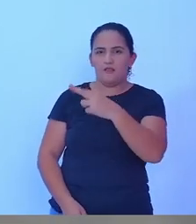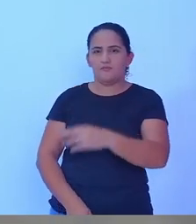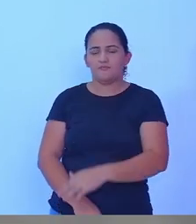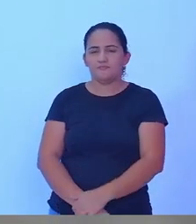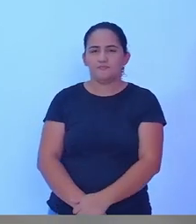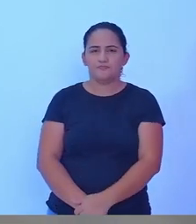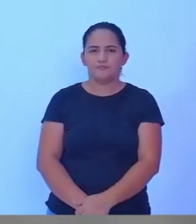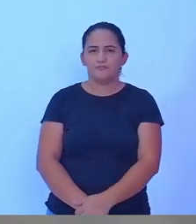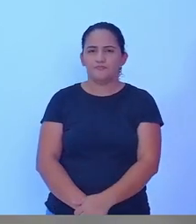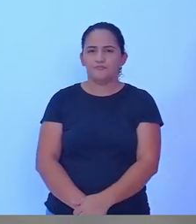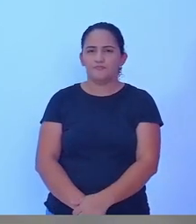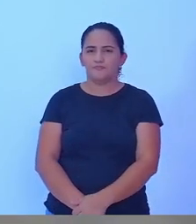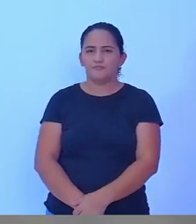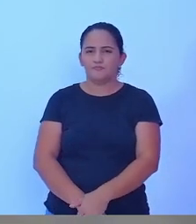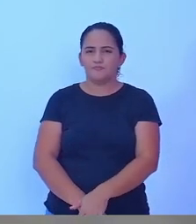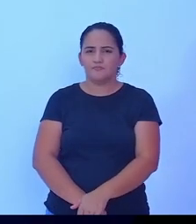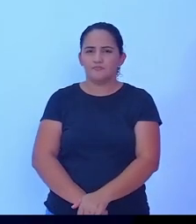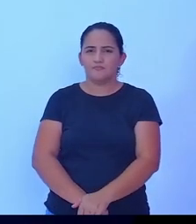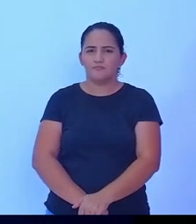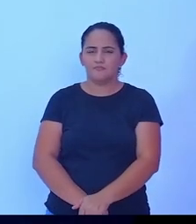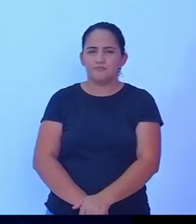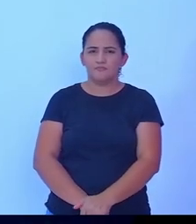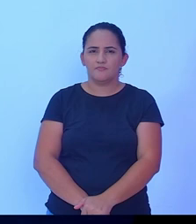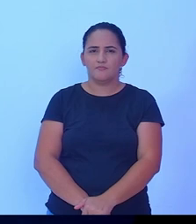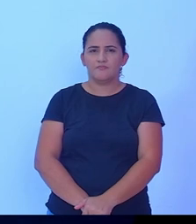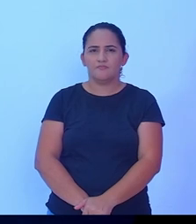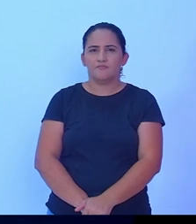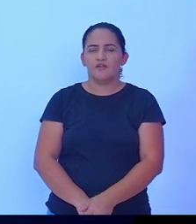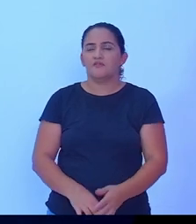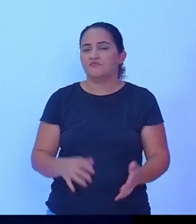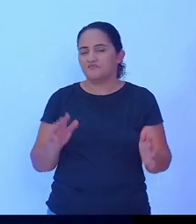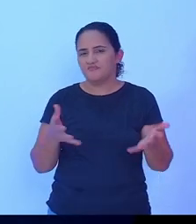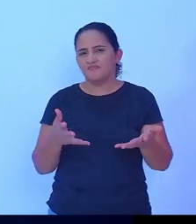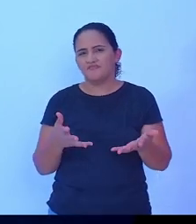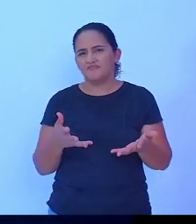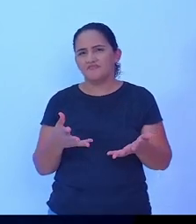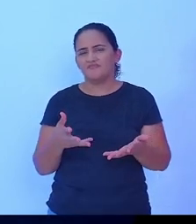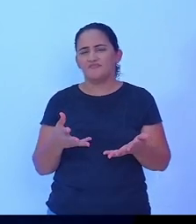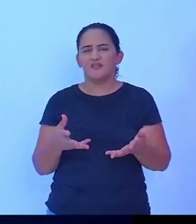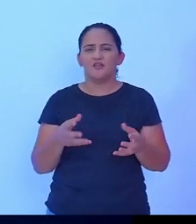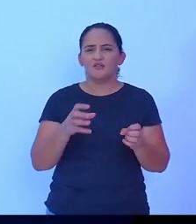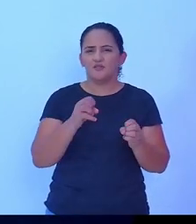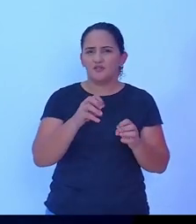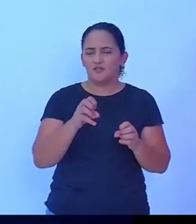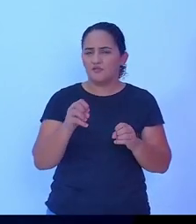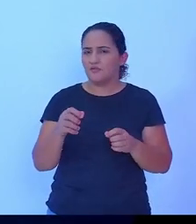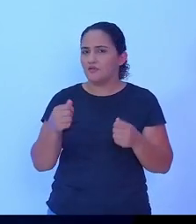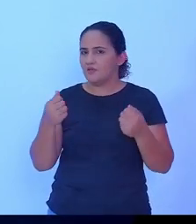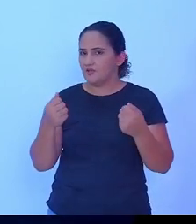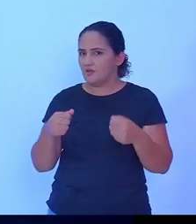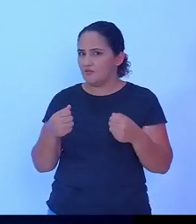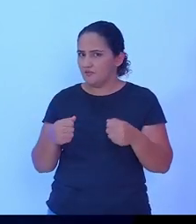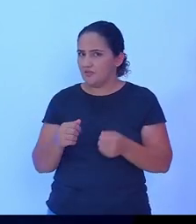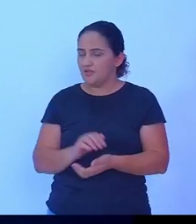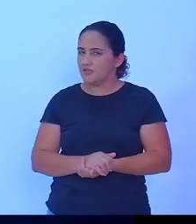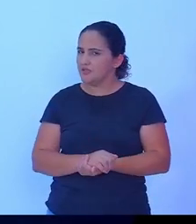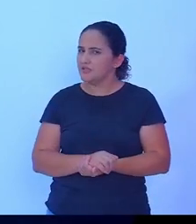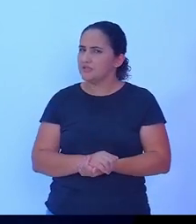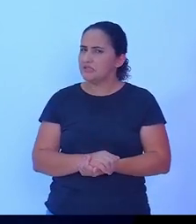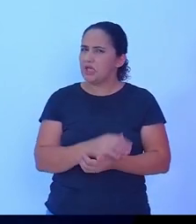a partir de agora nós falamos na educação nós também precisamos de uma educação ambiental